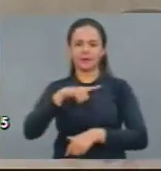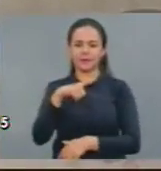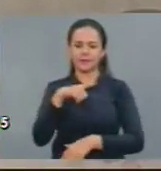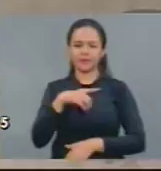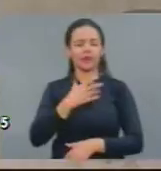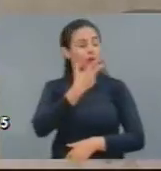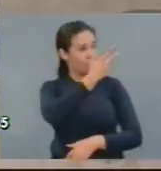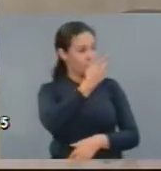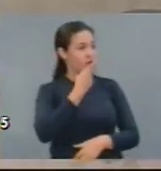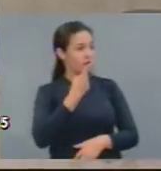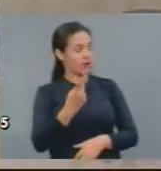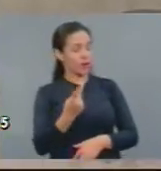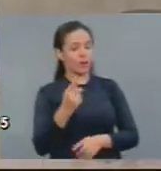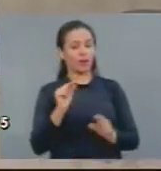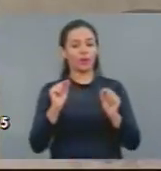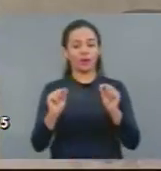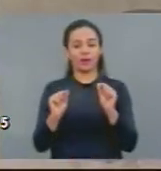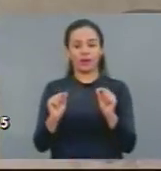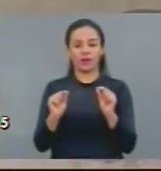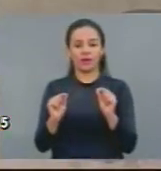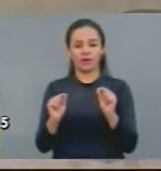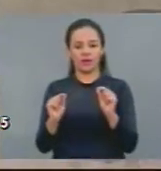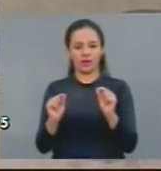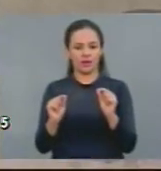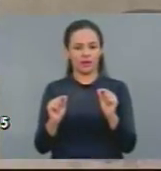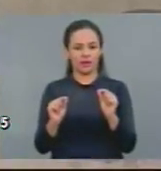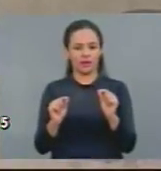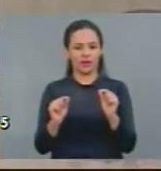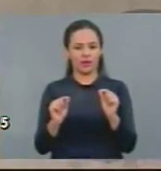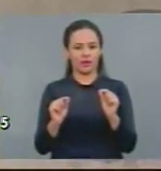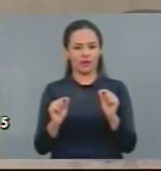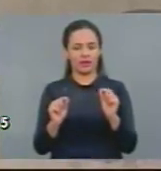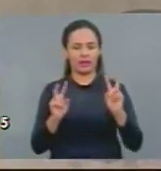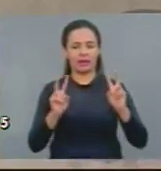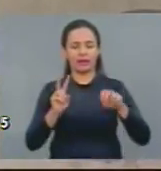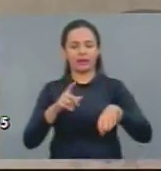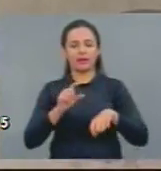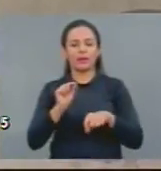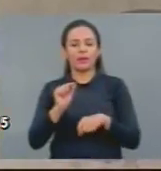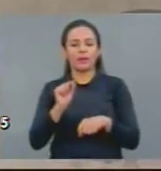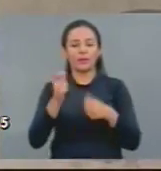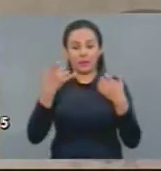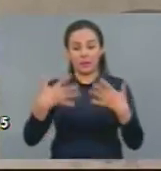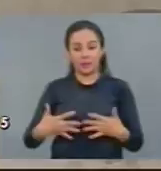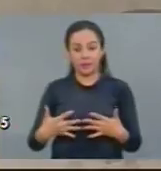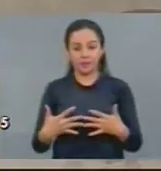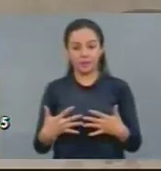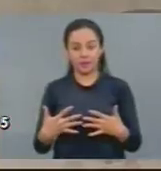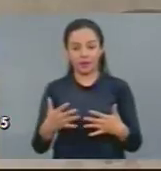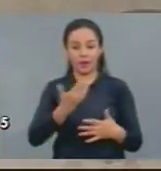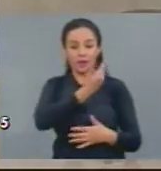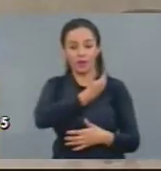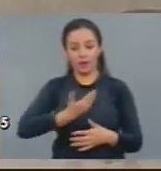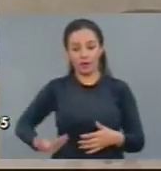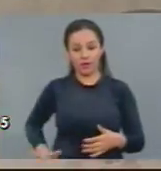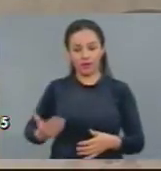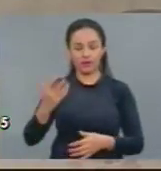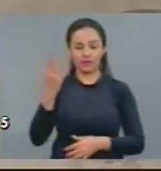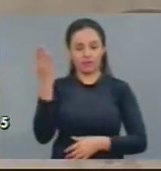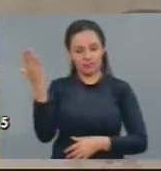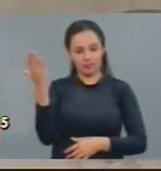de uma certa forma, já passando do tempo, quer dizer que o governo do Estado do Ceará,